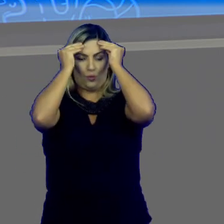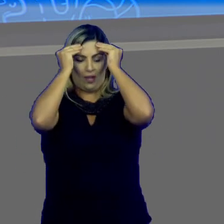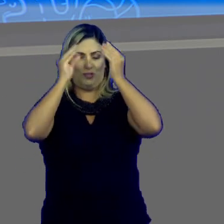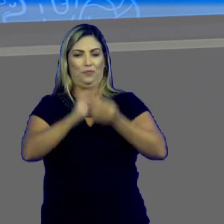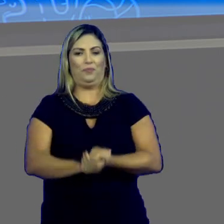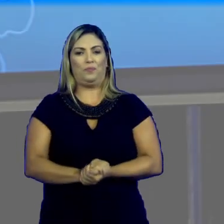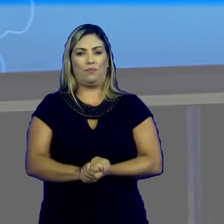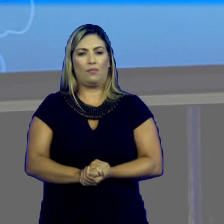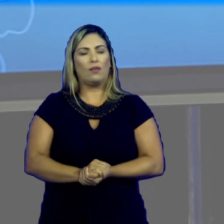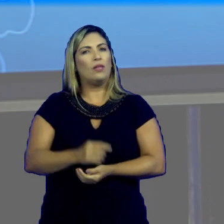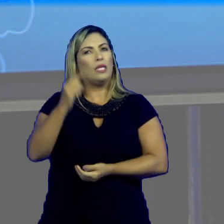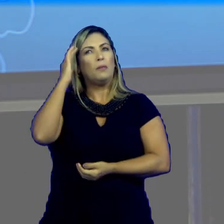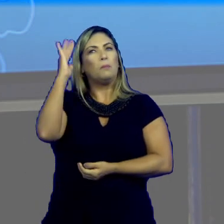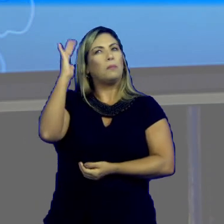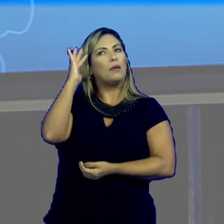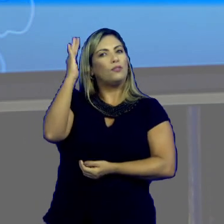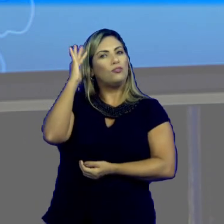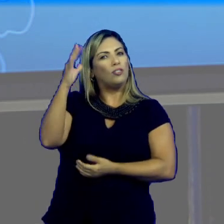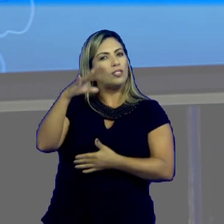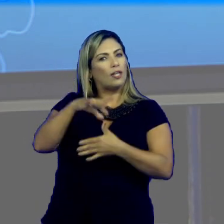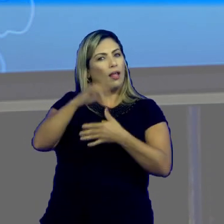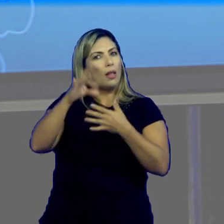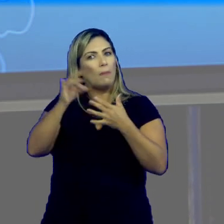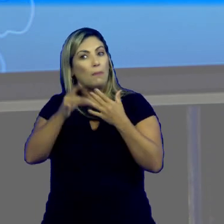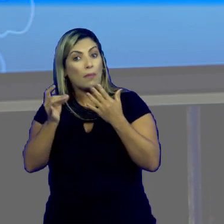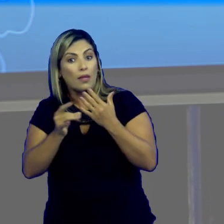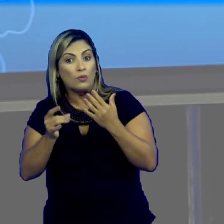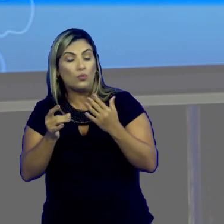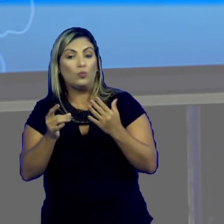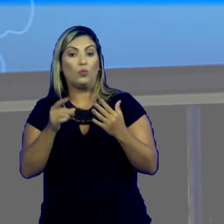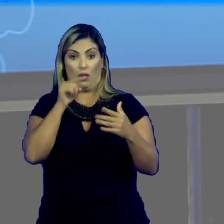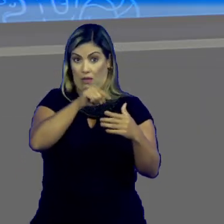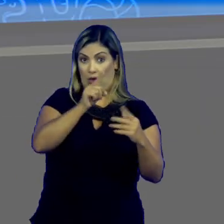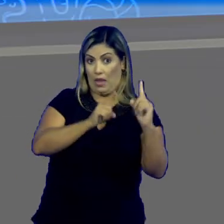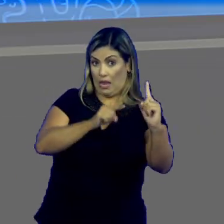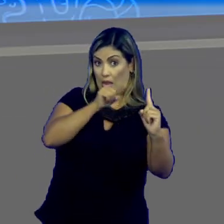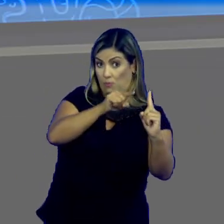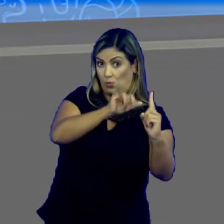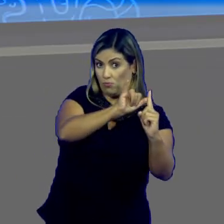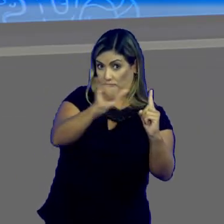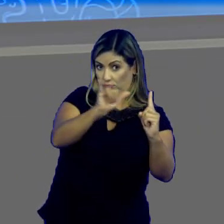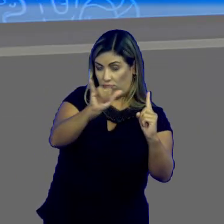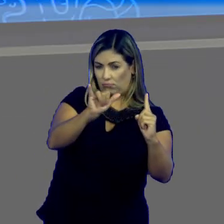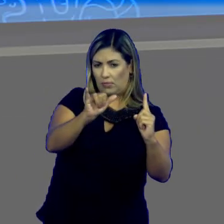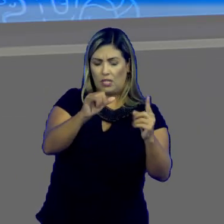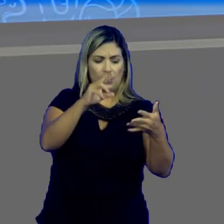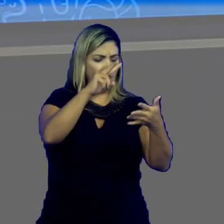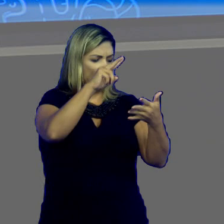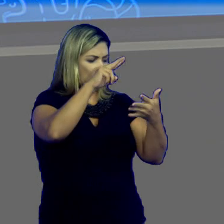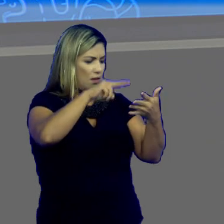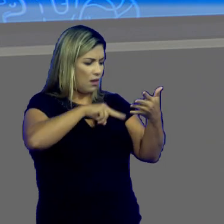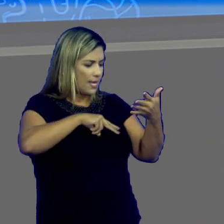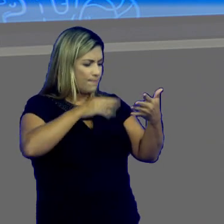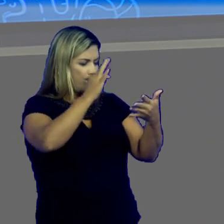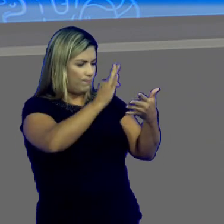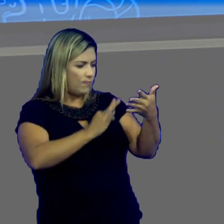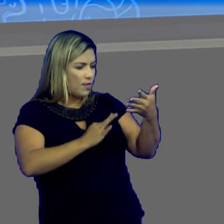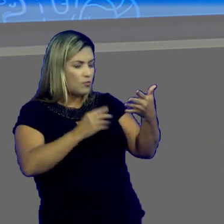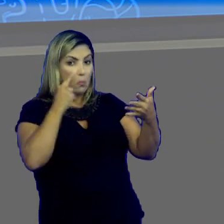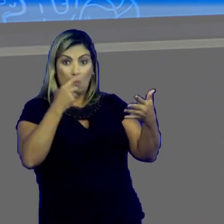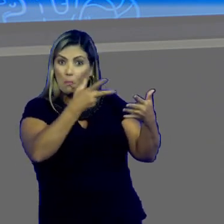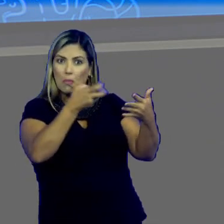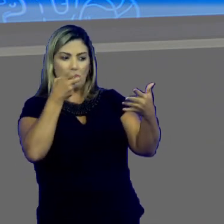da linguagem. Pense no elemento da comunicação emissor. Se ao ler o texto, você percebe que a